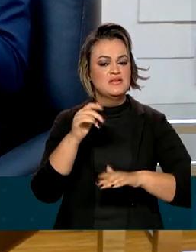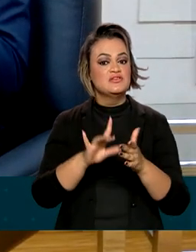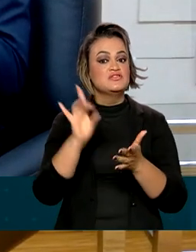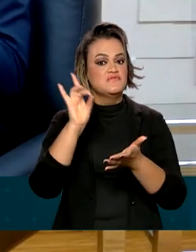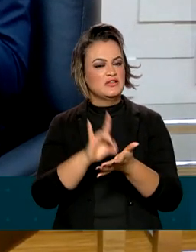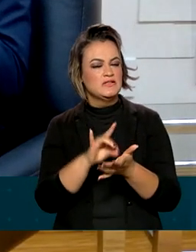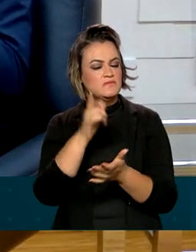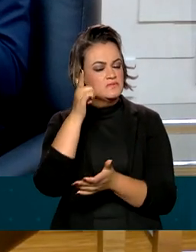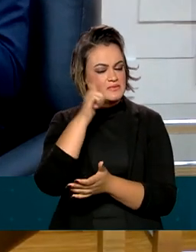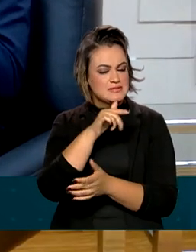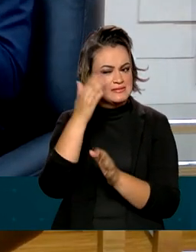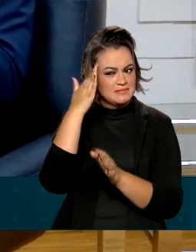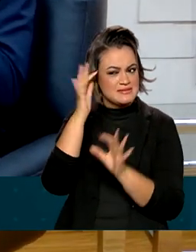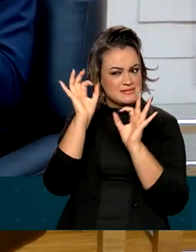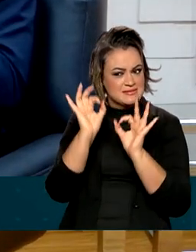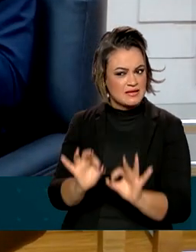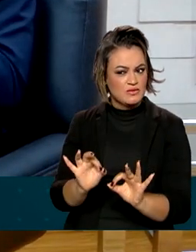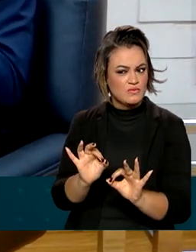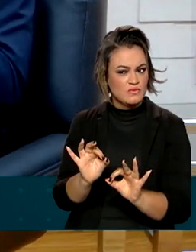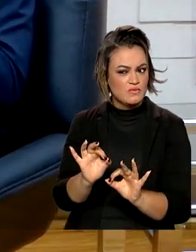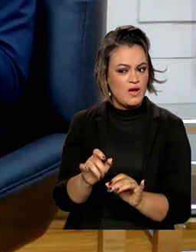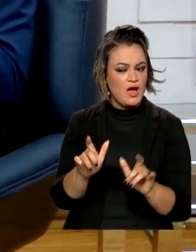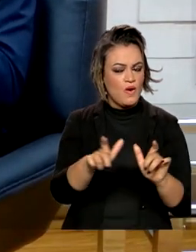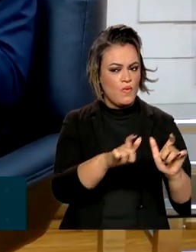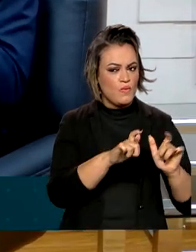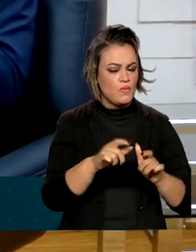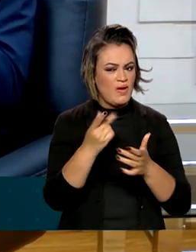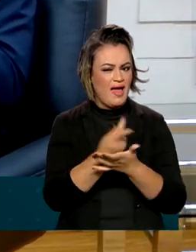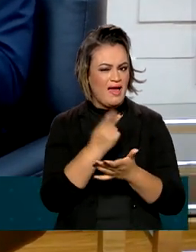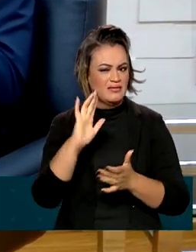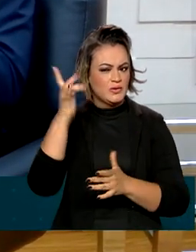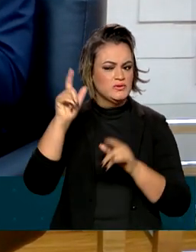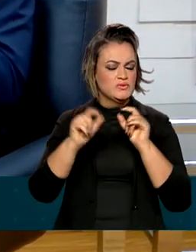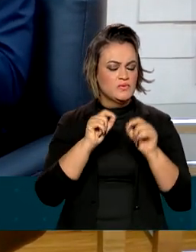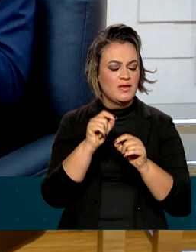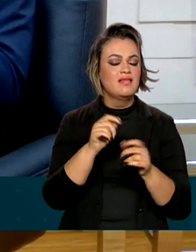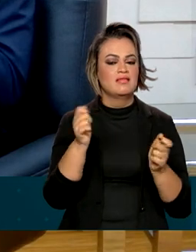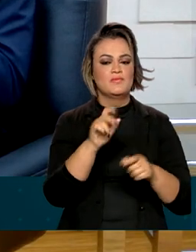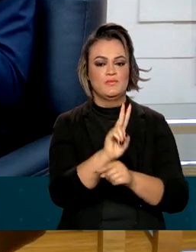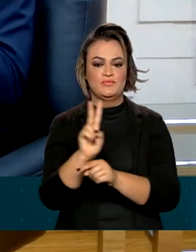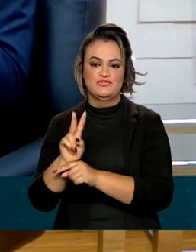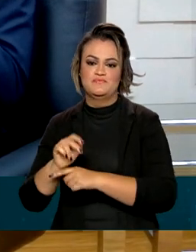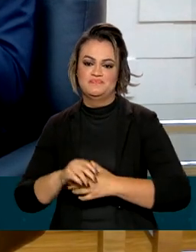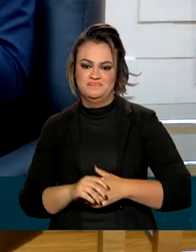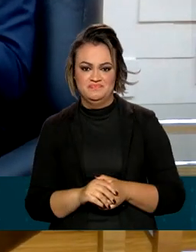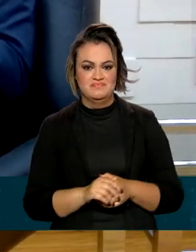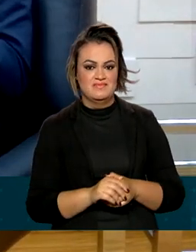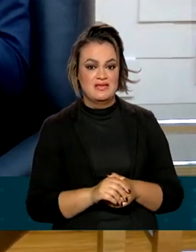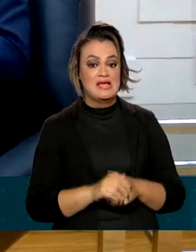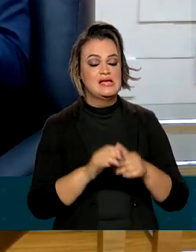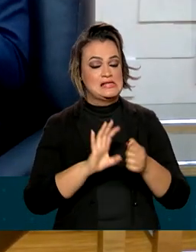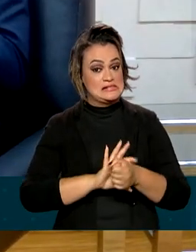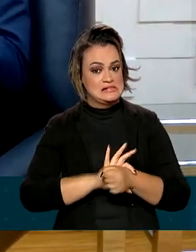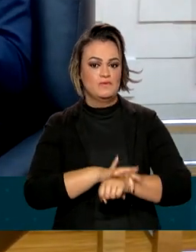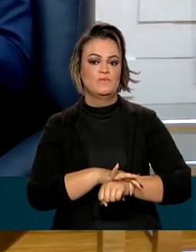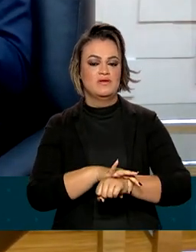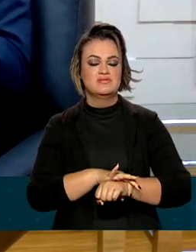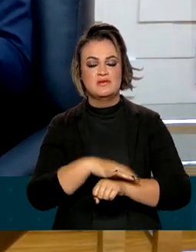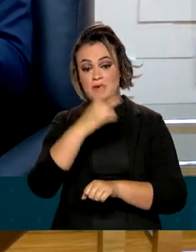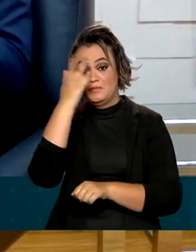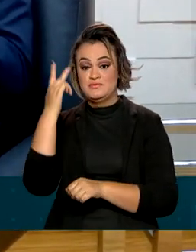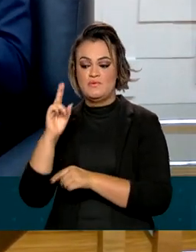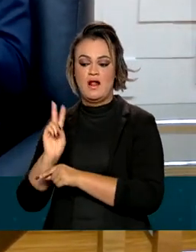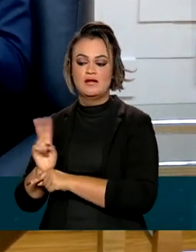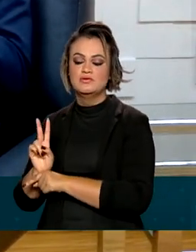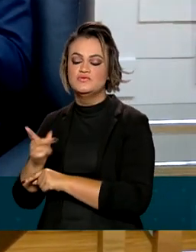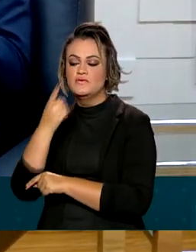maior precisão, dá maior eficiência a todas as ações de proteção ambiental. É segurança para aquele agente que está